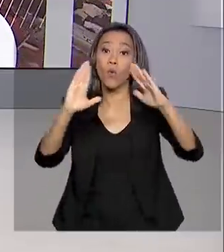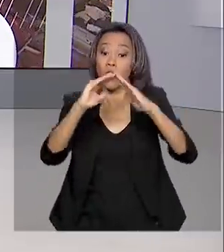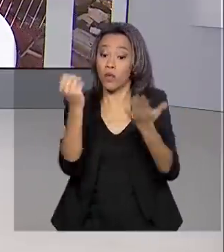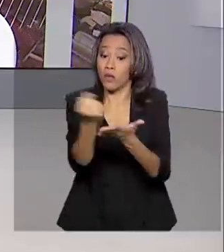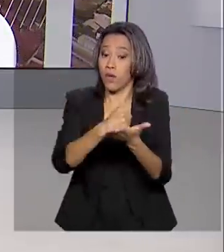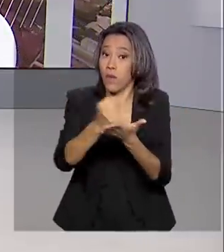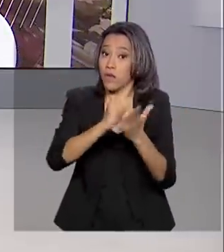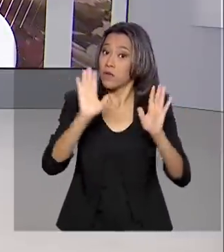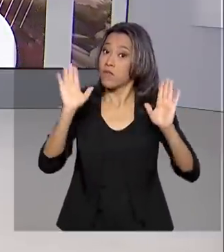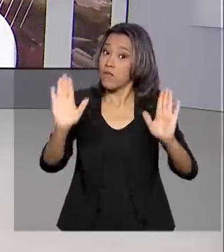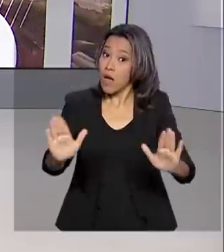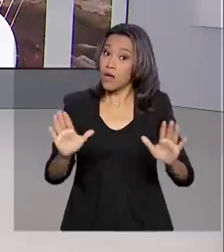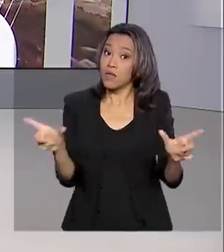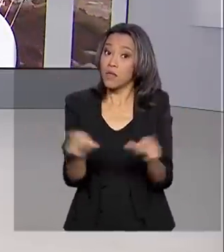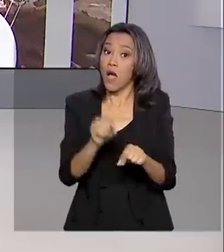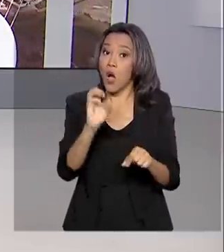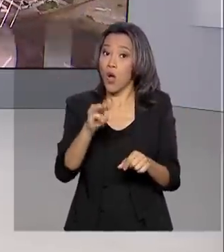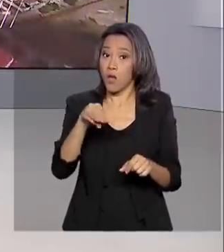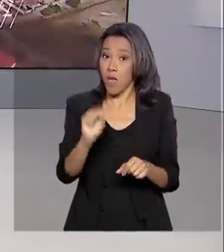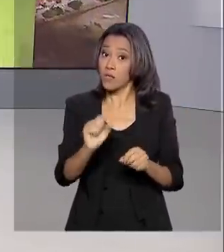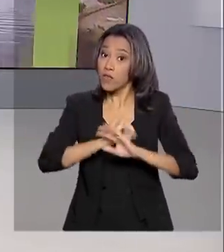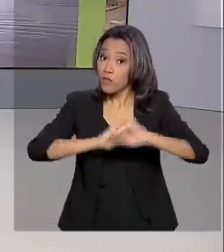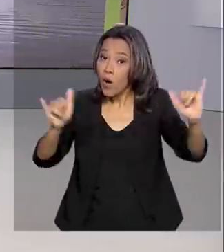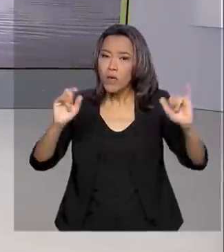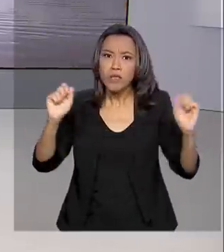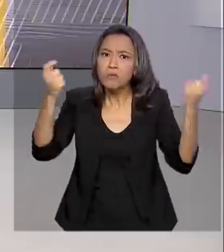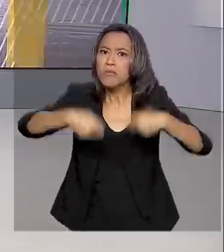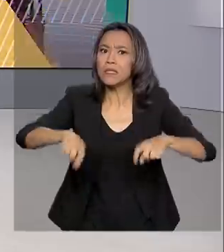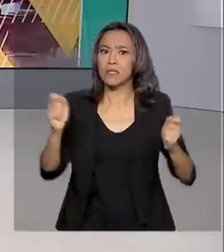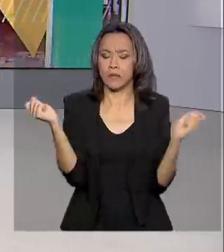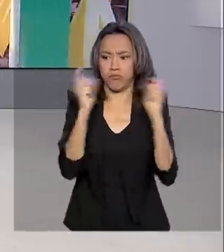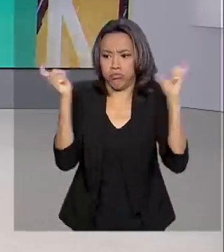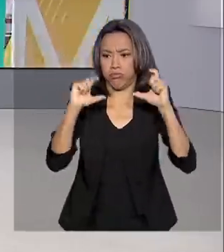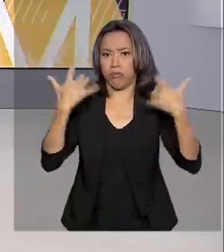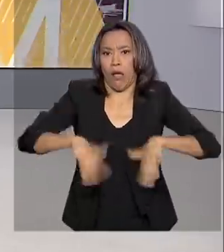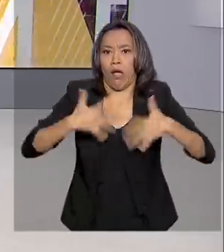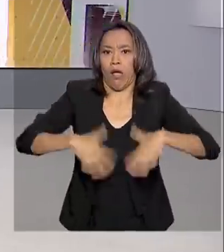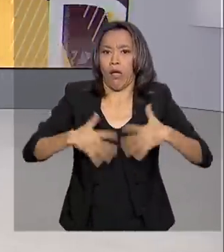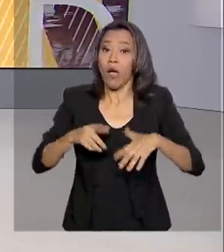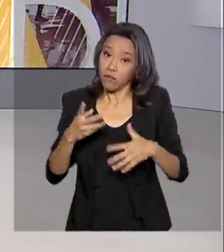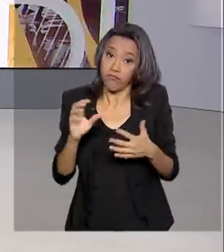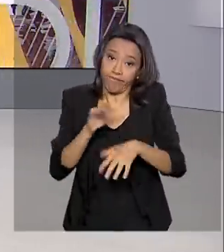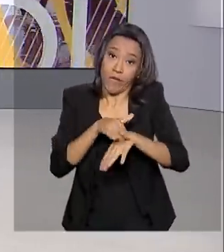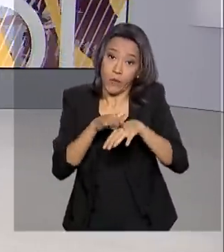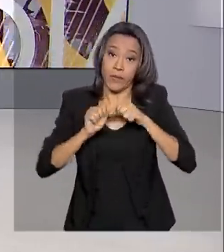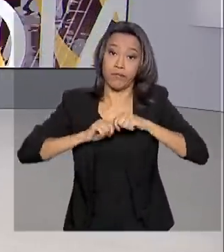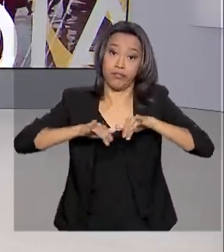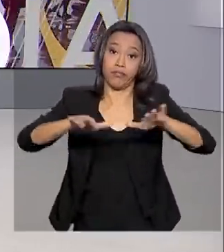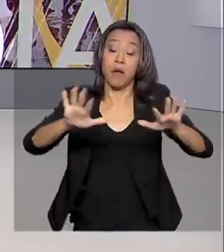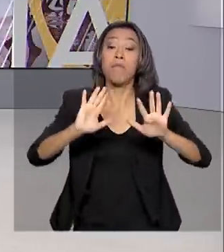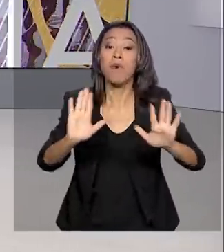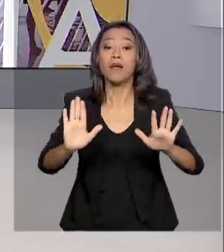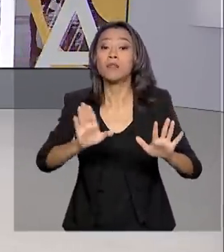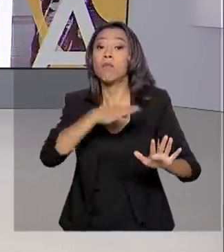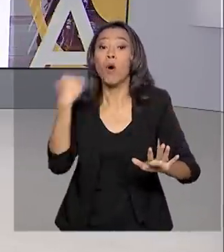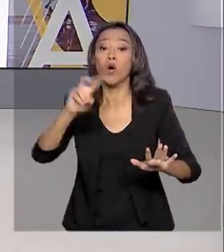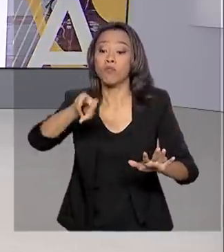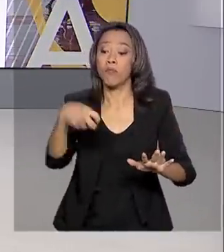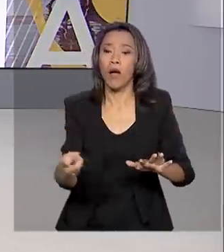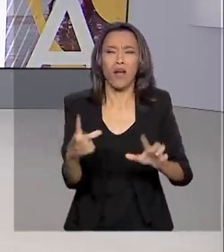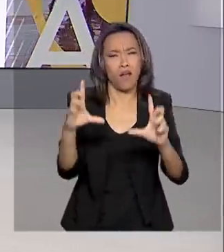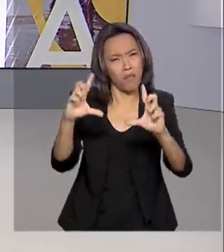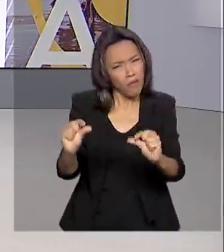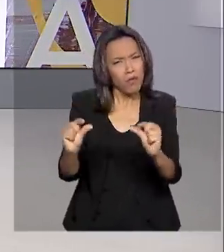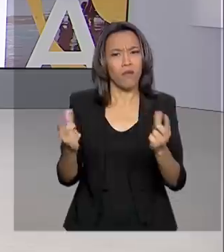da Saúde informa que não há motivo para pânico. A doença se espalha rápido, mas a taxa de mortalidade é muito baixa. E os